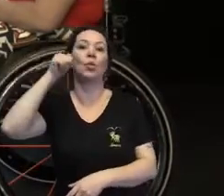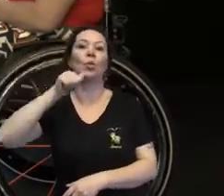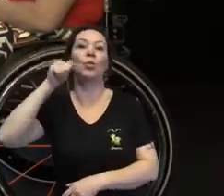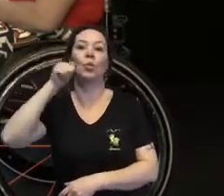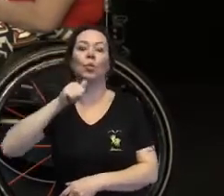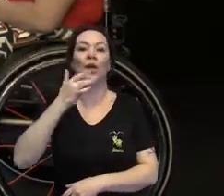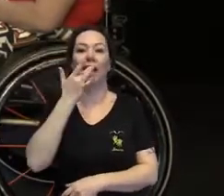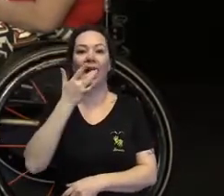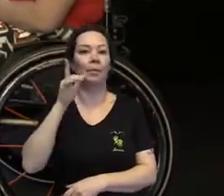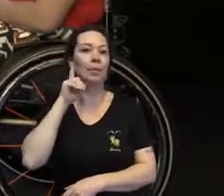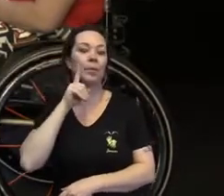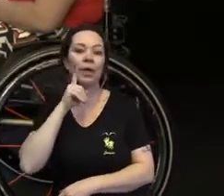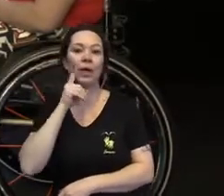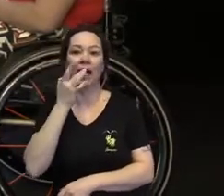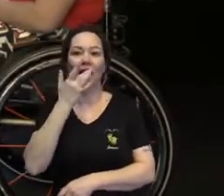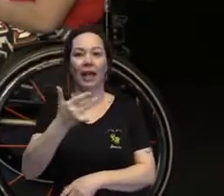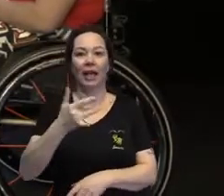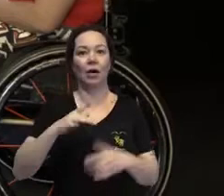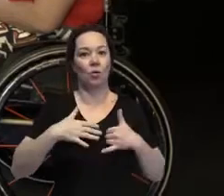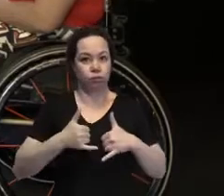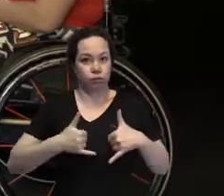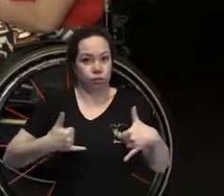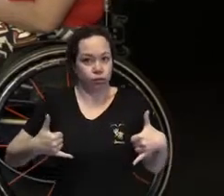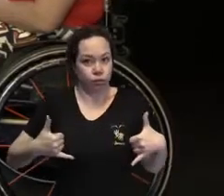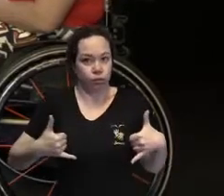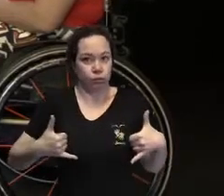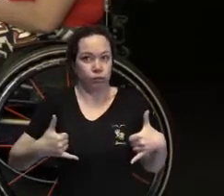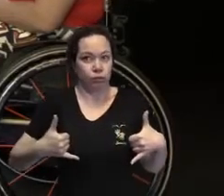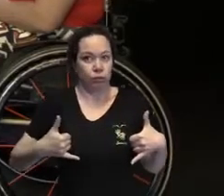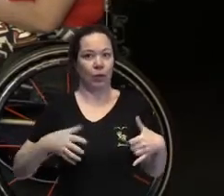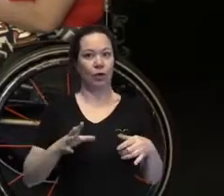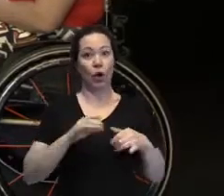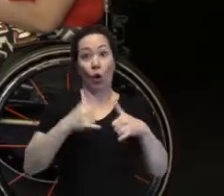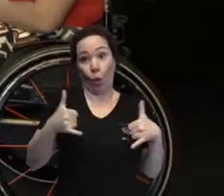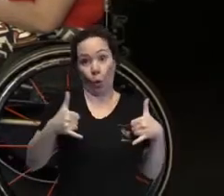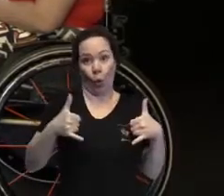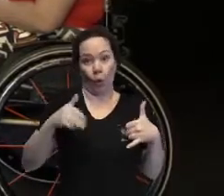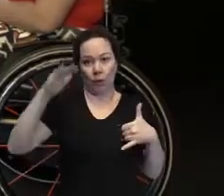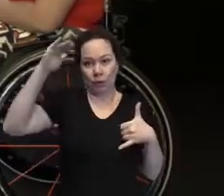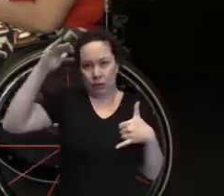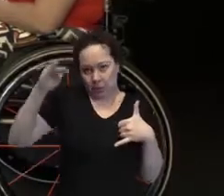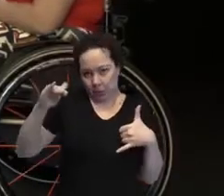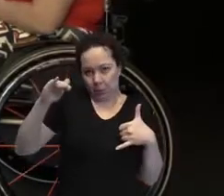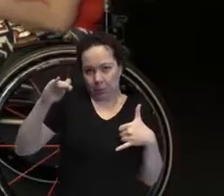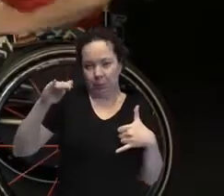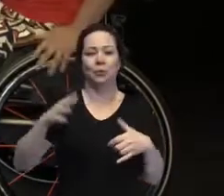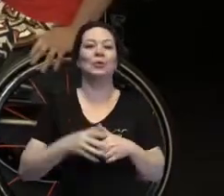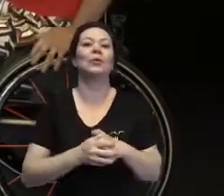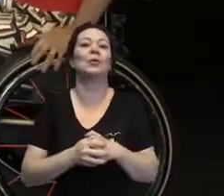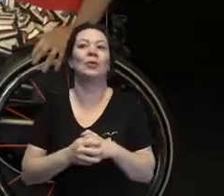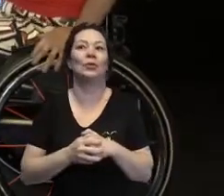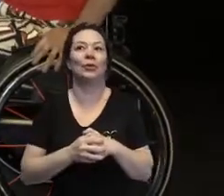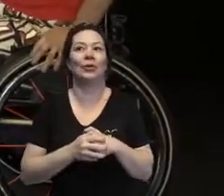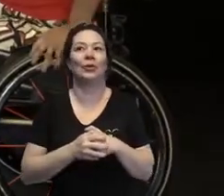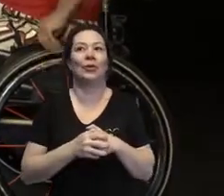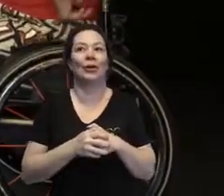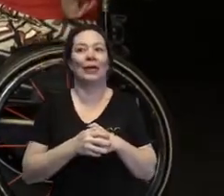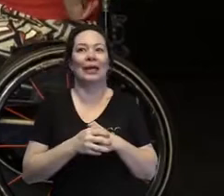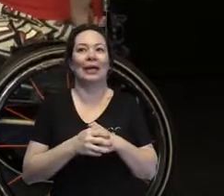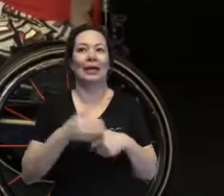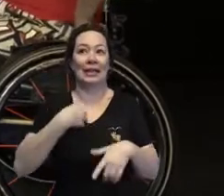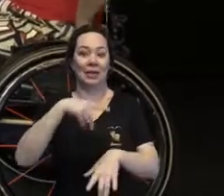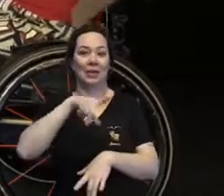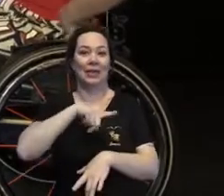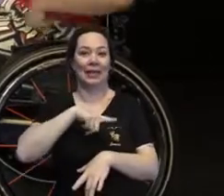branca, uma mulher gorda, uma gorda menor, como se costuma dizer. Eu